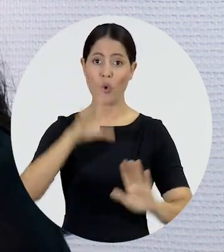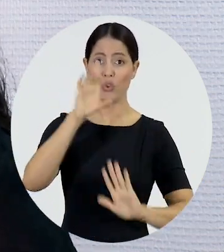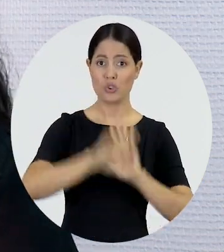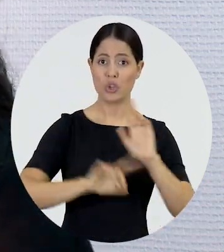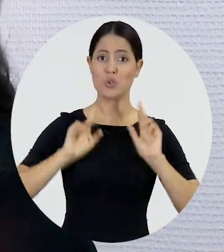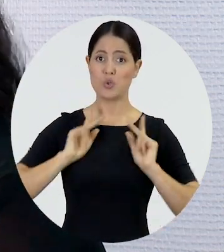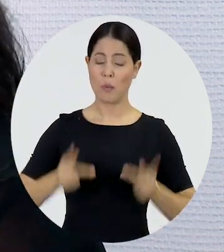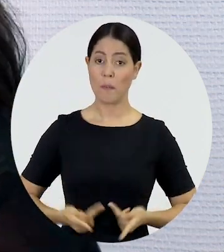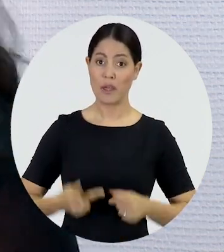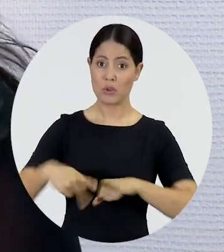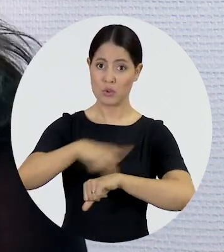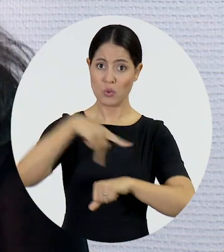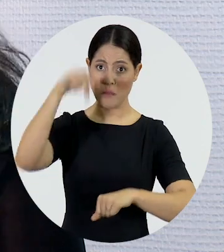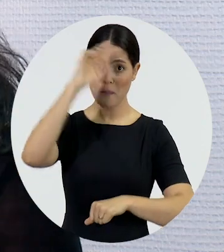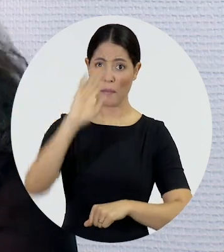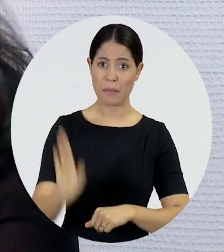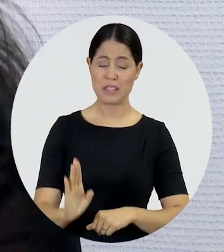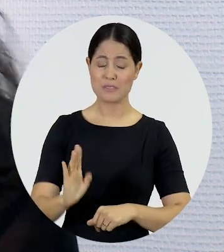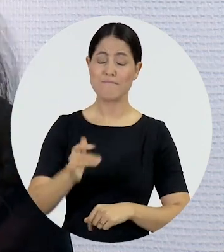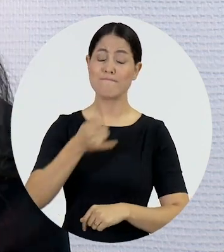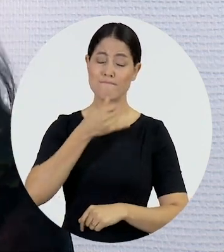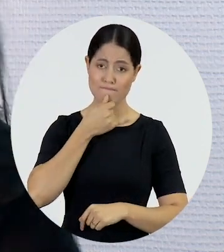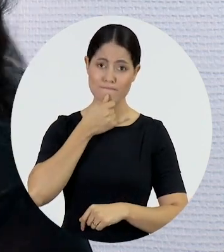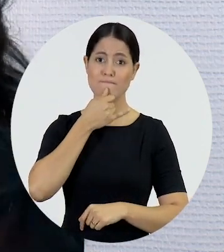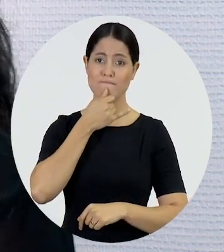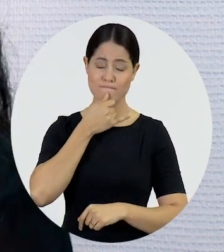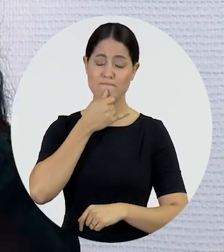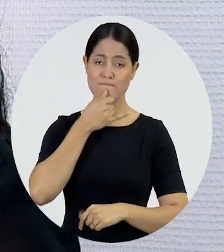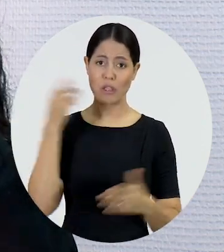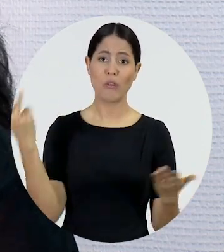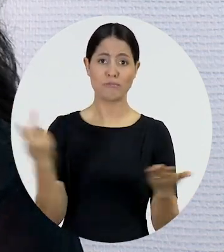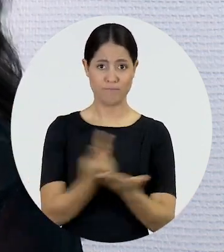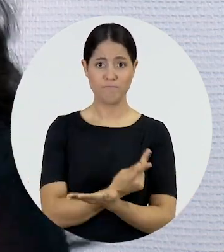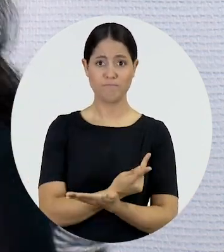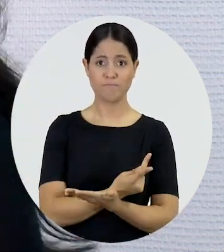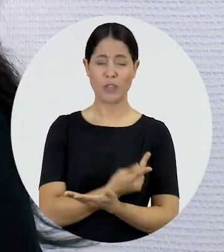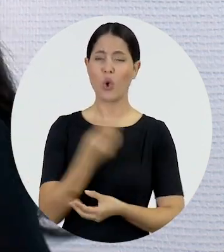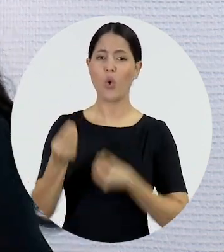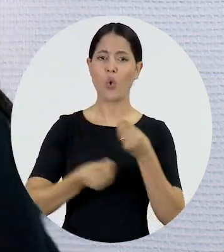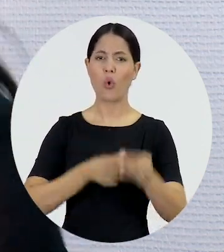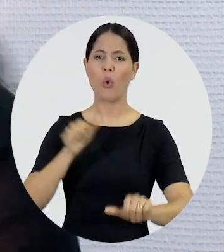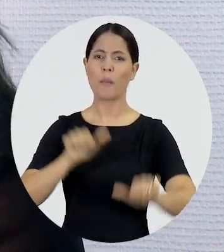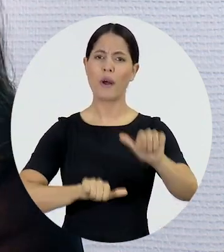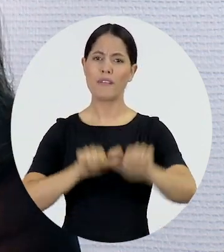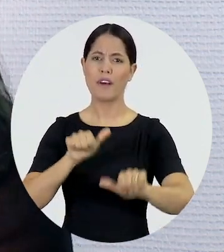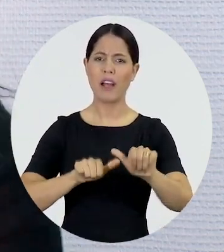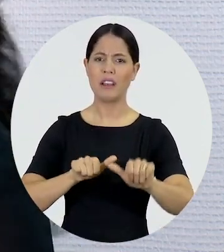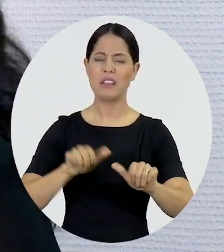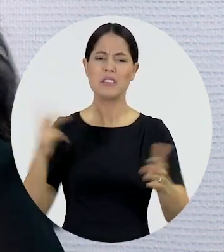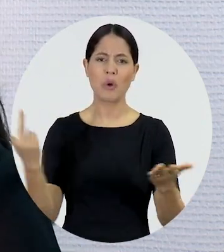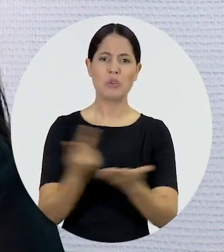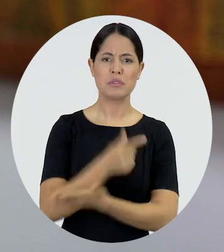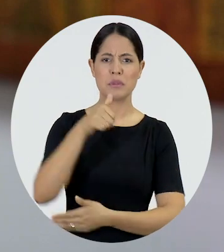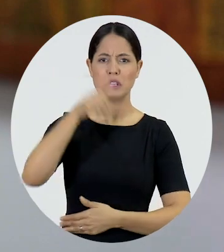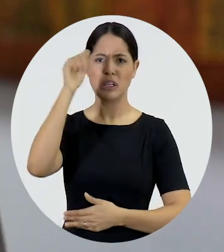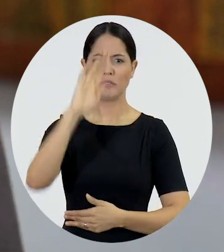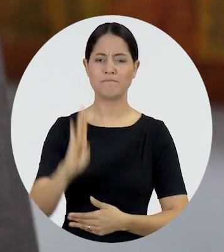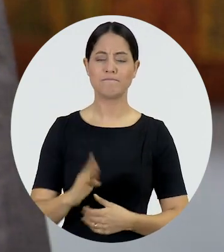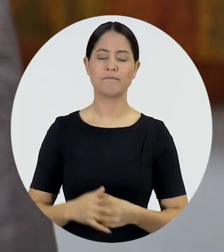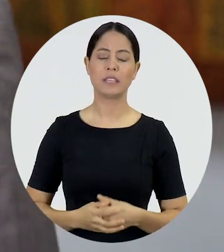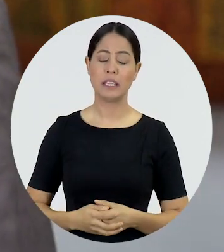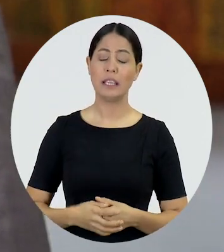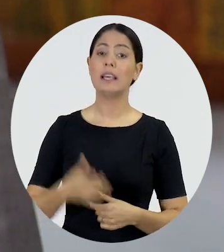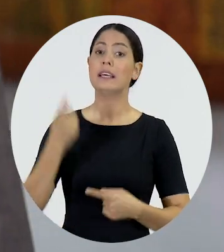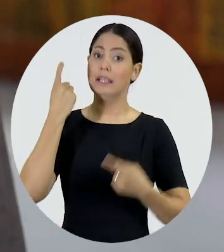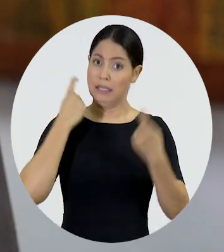de direitos humanos aqui no Brasil. Esta, infelizmente, é a média. Como que o senhor avalia este cenário brasileiro? Com muita